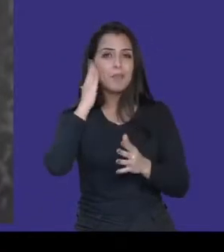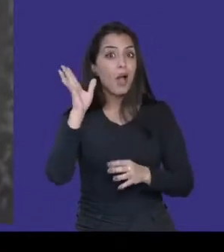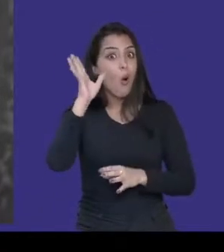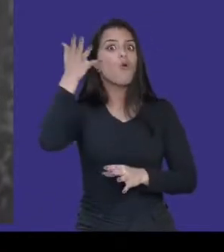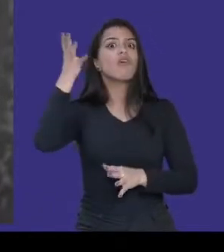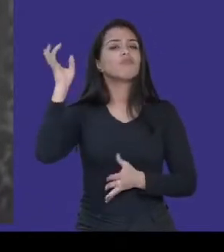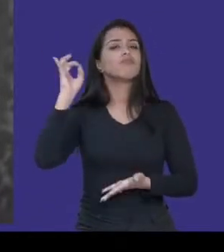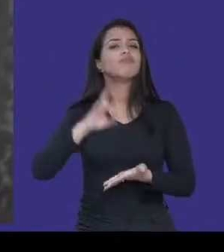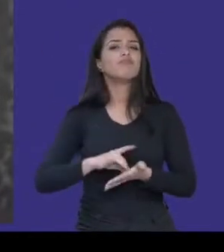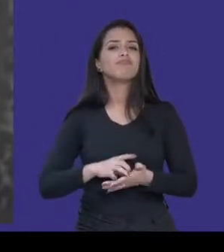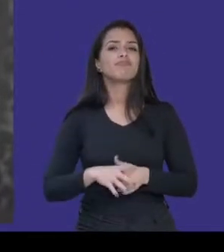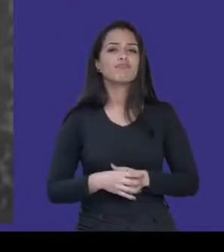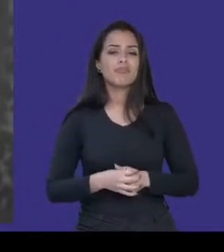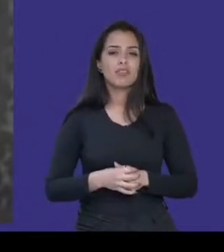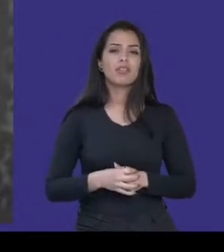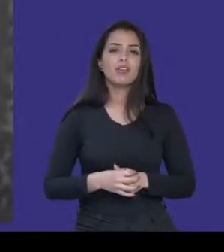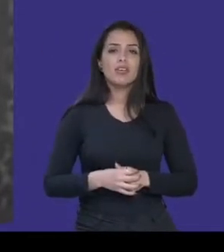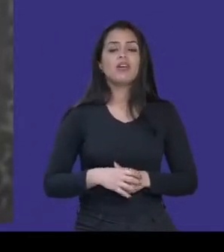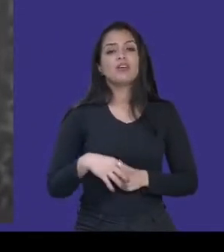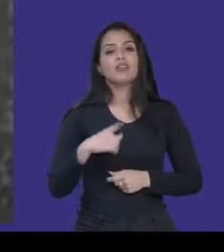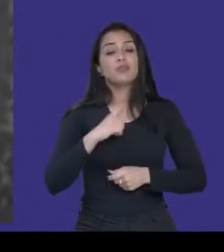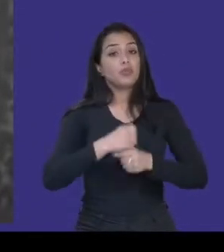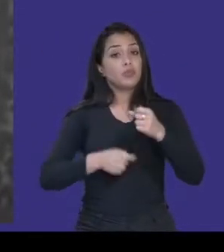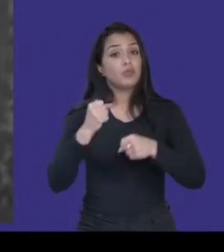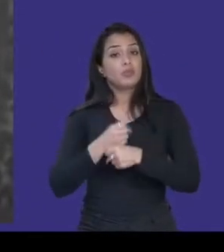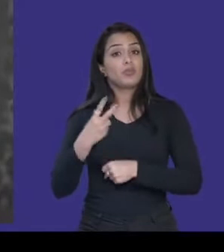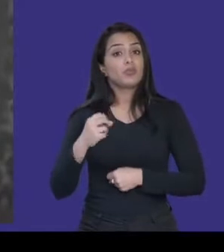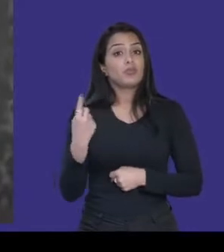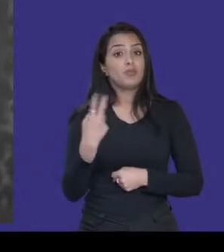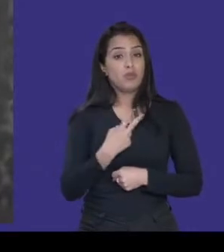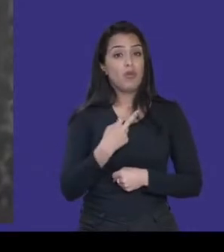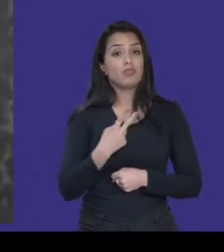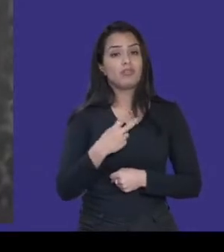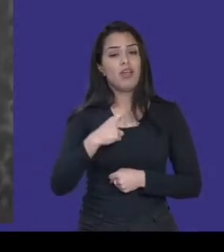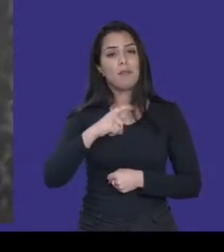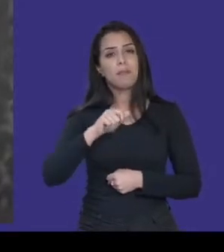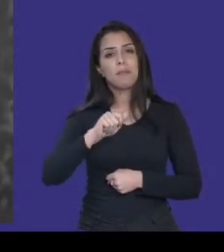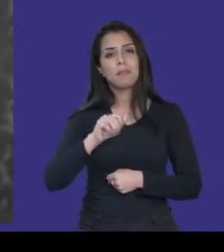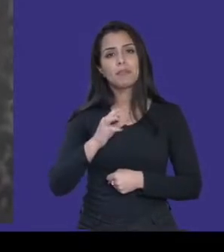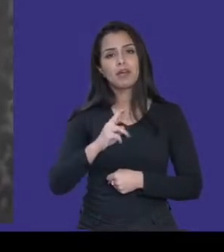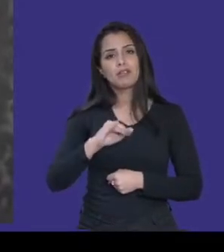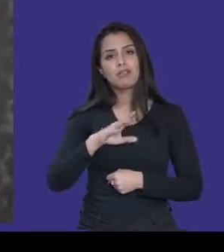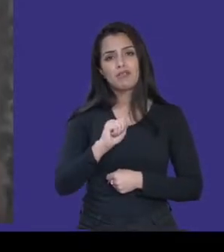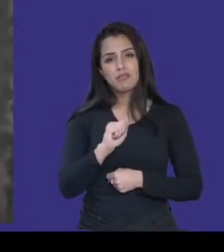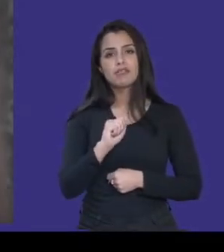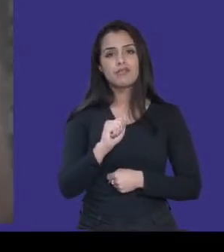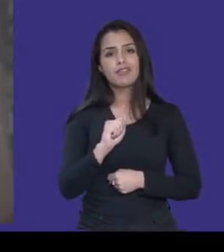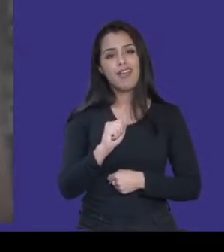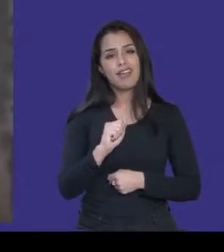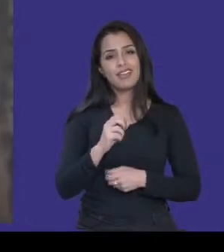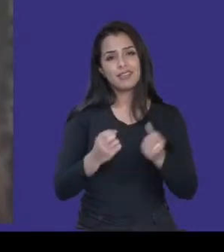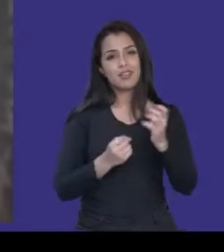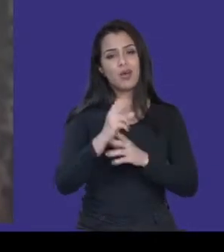2012, a Patrícia Braile, que criou essa hashtag, né, Eli, para cego ver. Isso, é isso aí. E